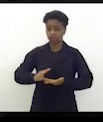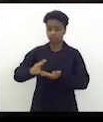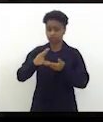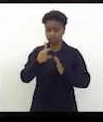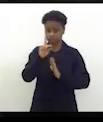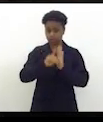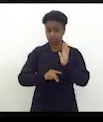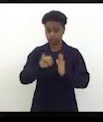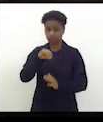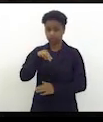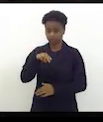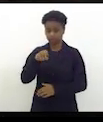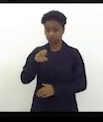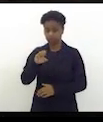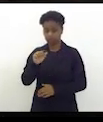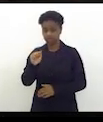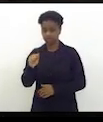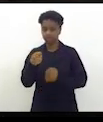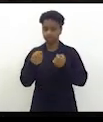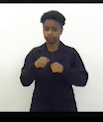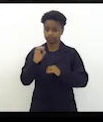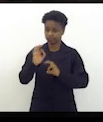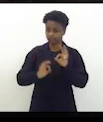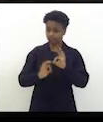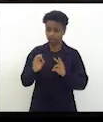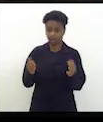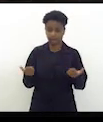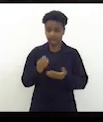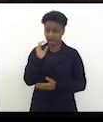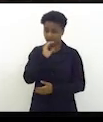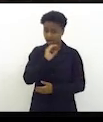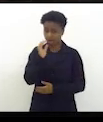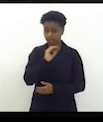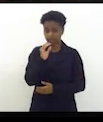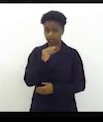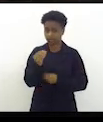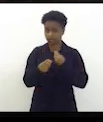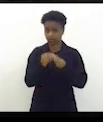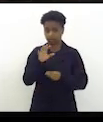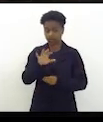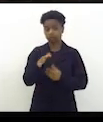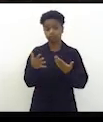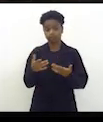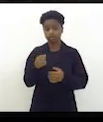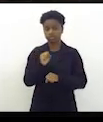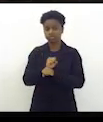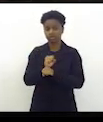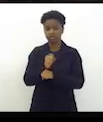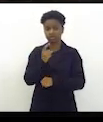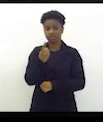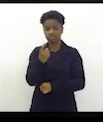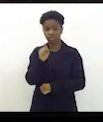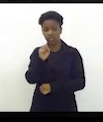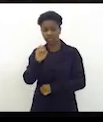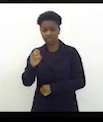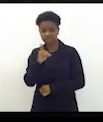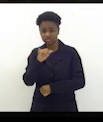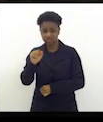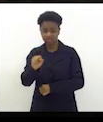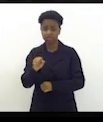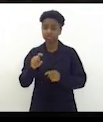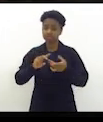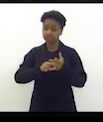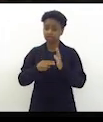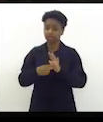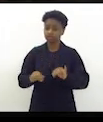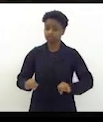do INEA tem que regulamentar de imediato essa situação esperar 180 dias é aumentar o sofrimento